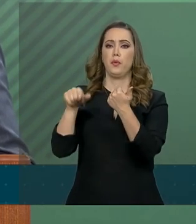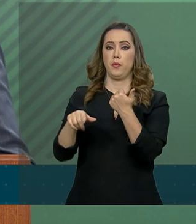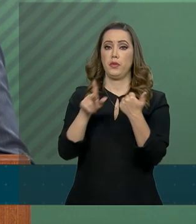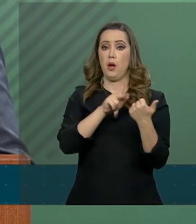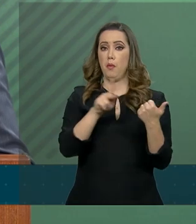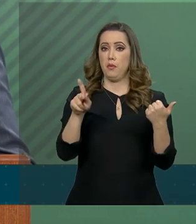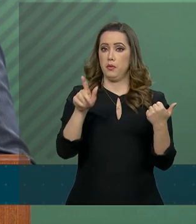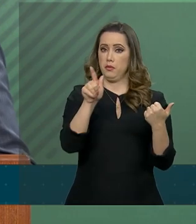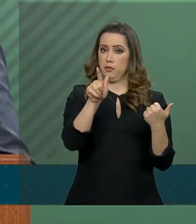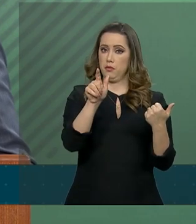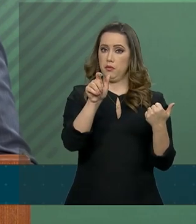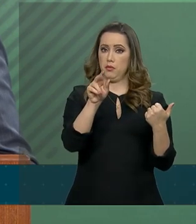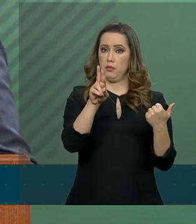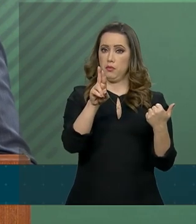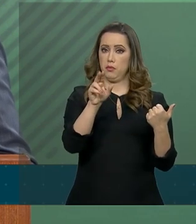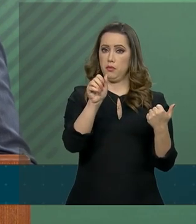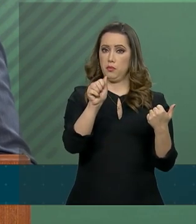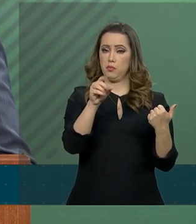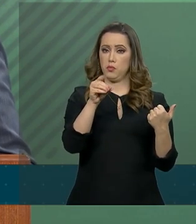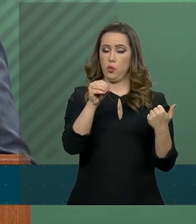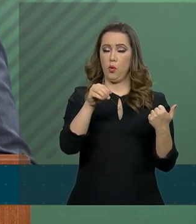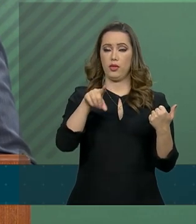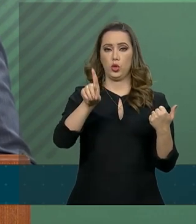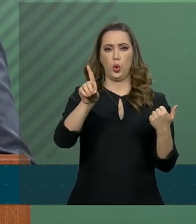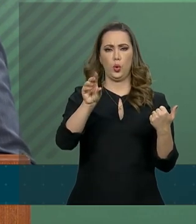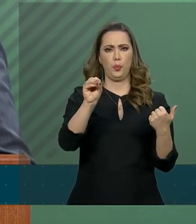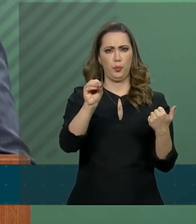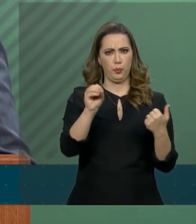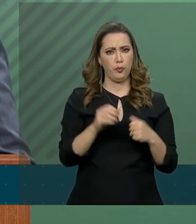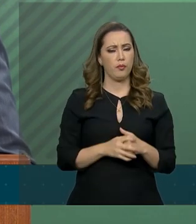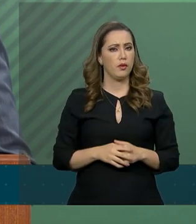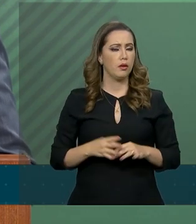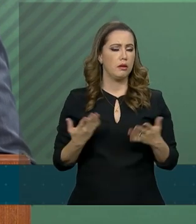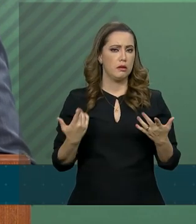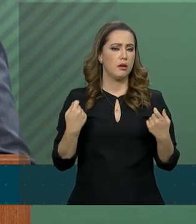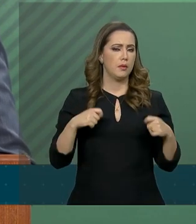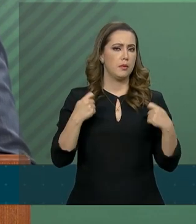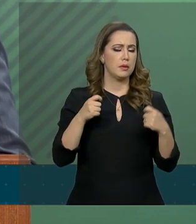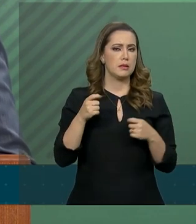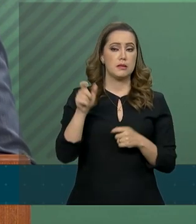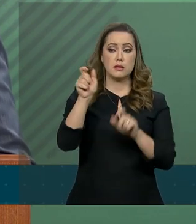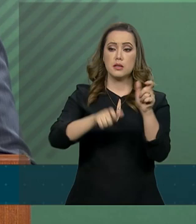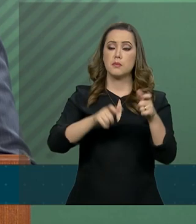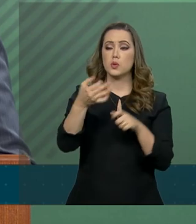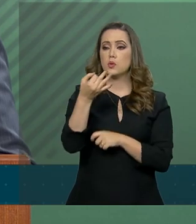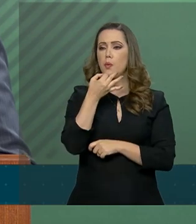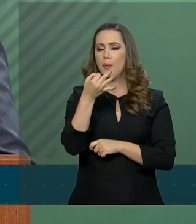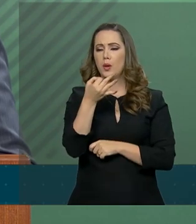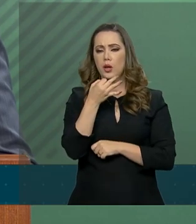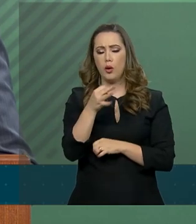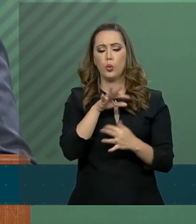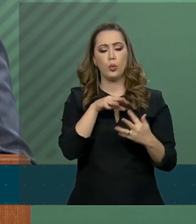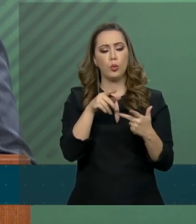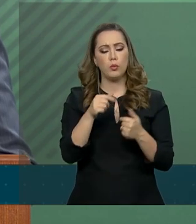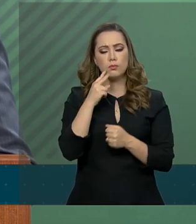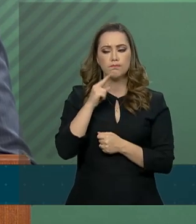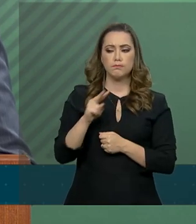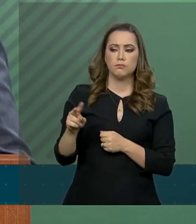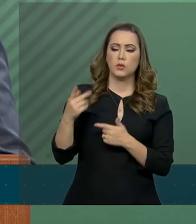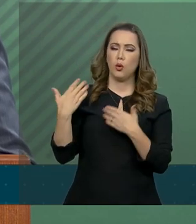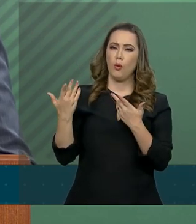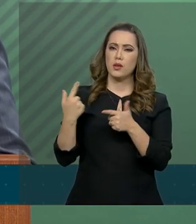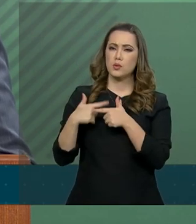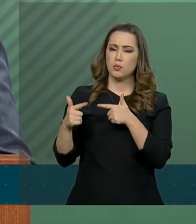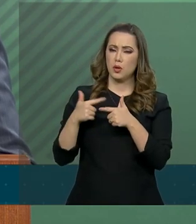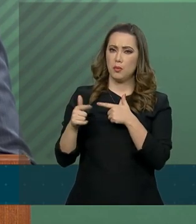assinalou também a necessidade de conscientização da opinião pública internacional sobre as